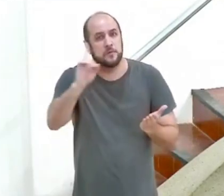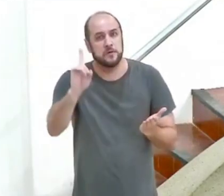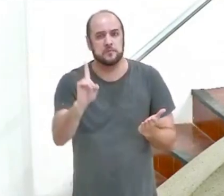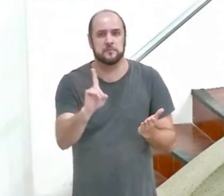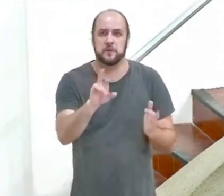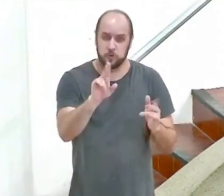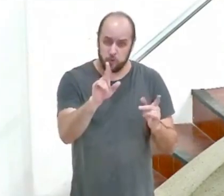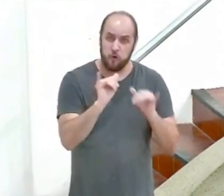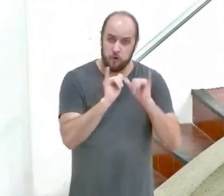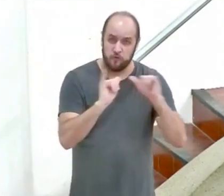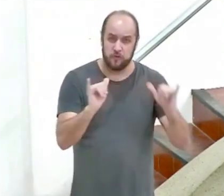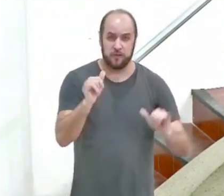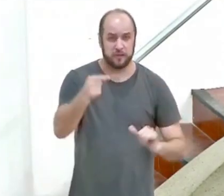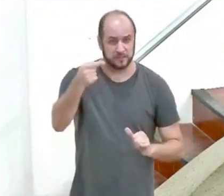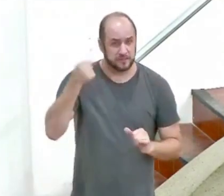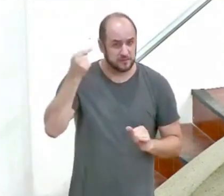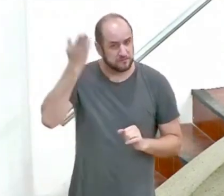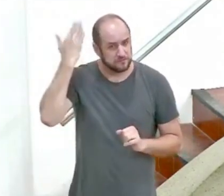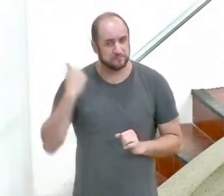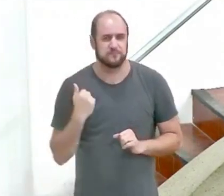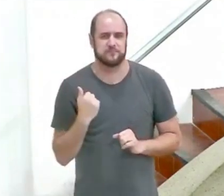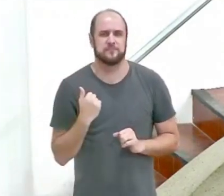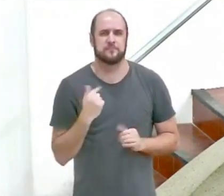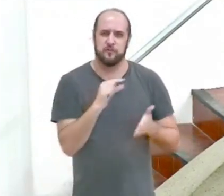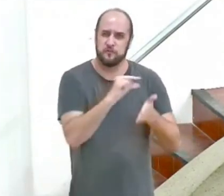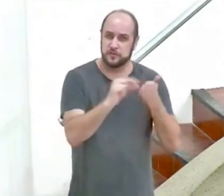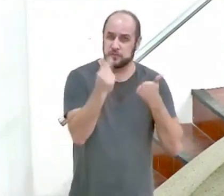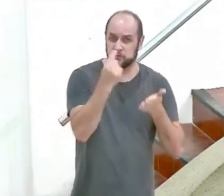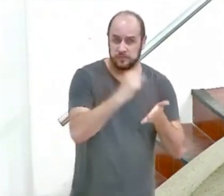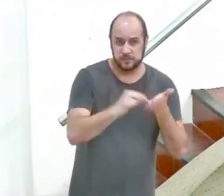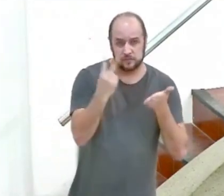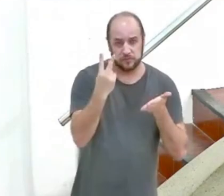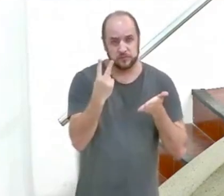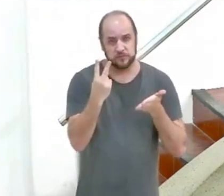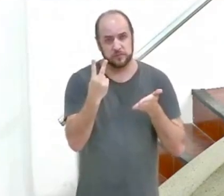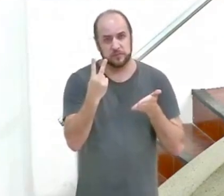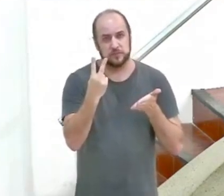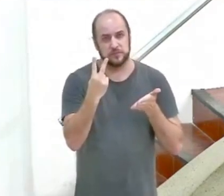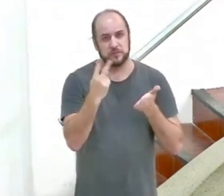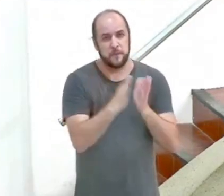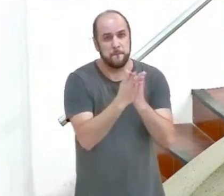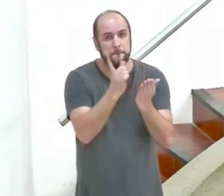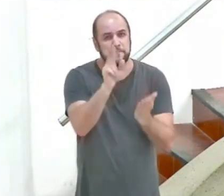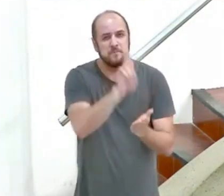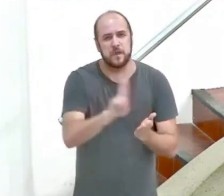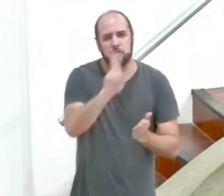1 e 2. É a palavra de Deus que é o meio usado pelo Senhor para a santificação da sua igreja.